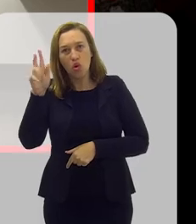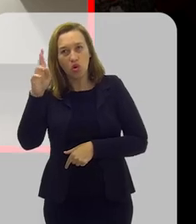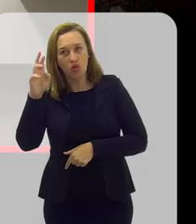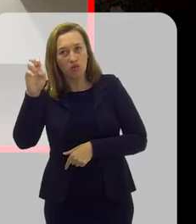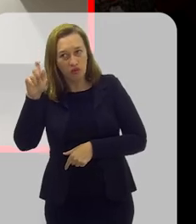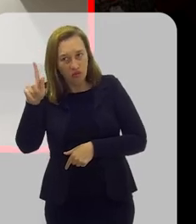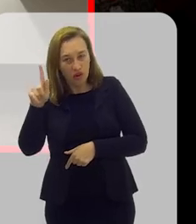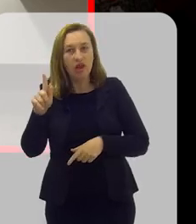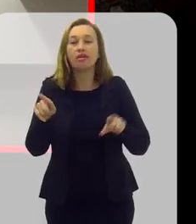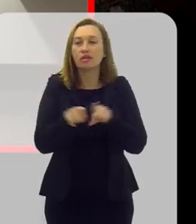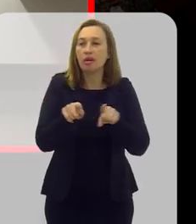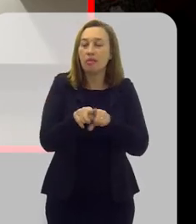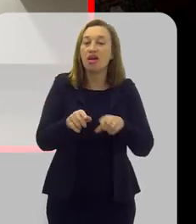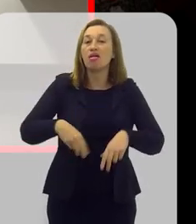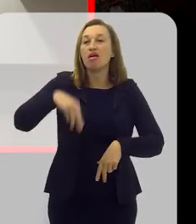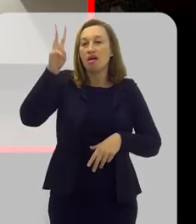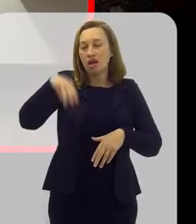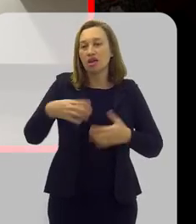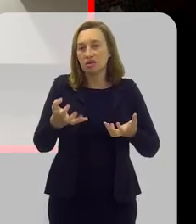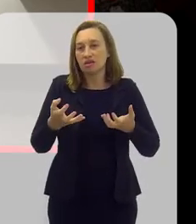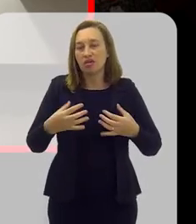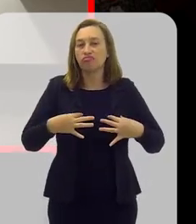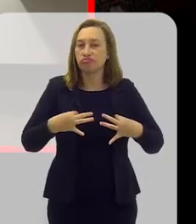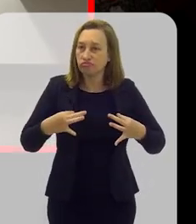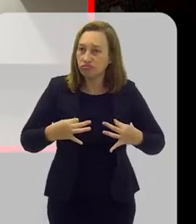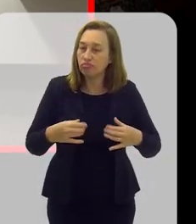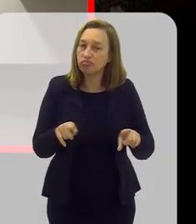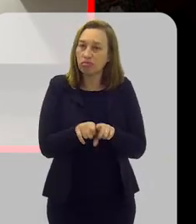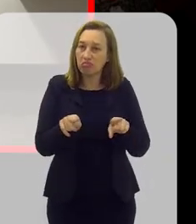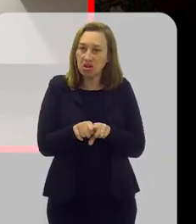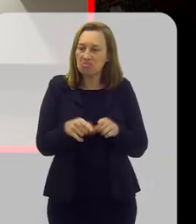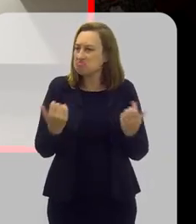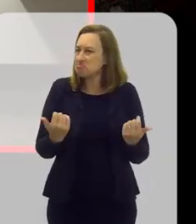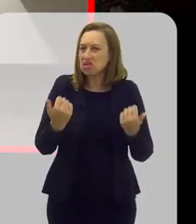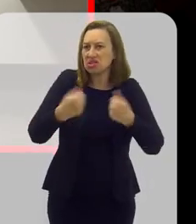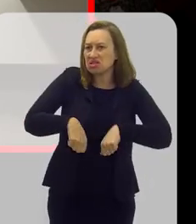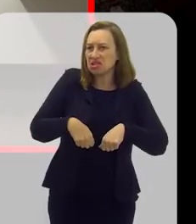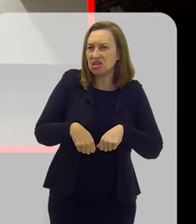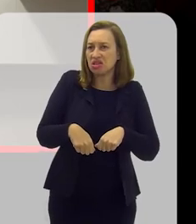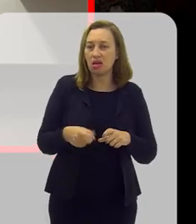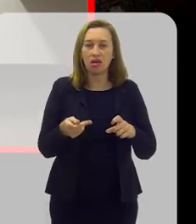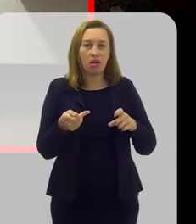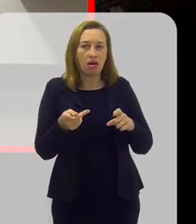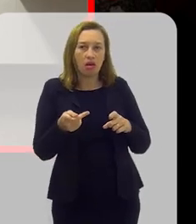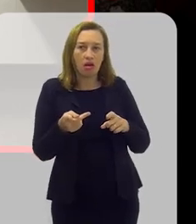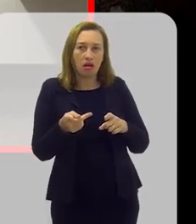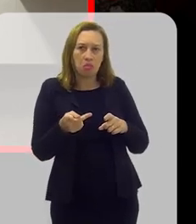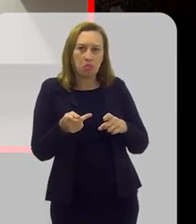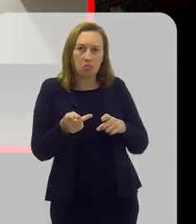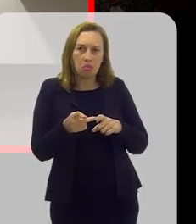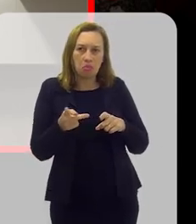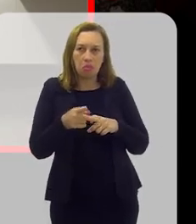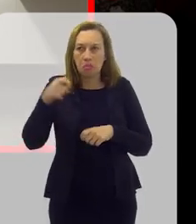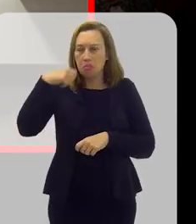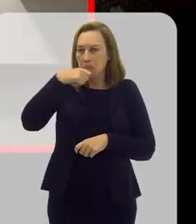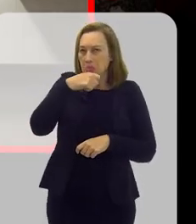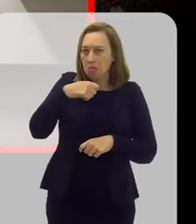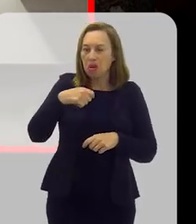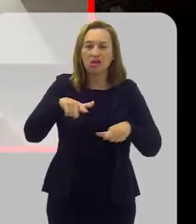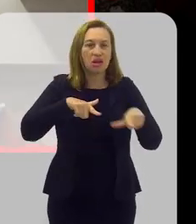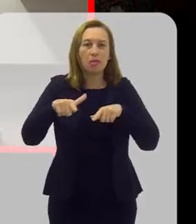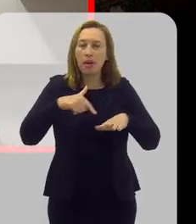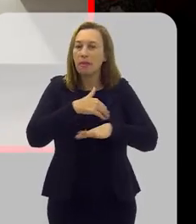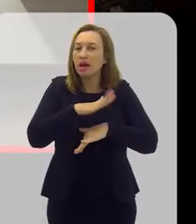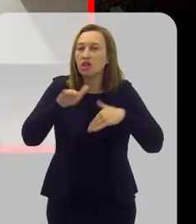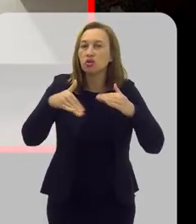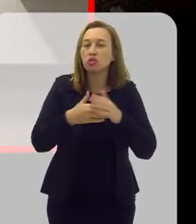de ser voluntário, pode se cadastrar para ser voluntário. Não precisa ser médico nem dentista para ser voluntário. Tem trabalho para